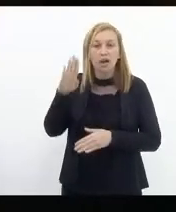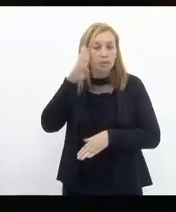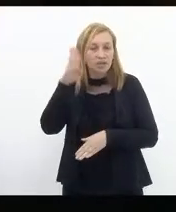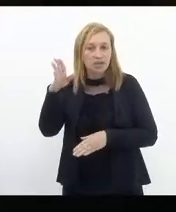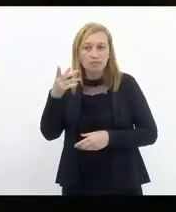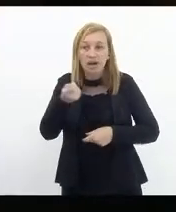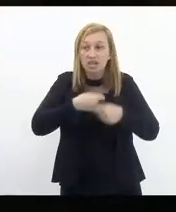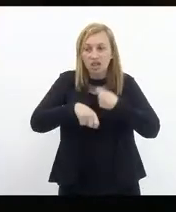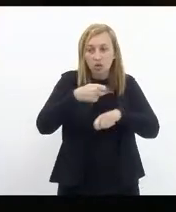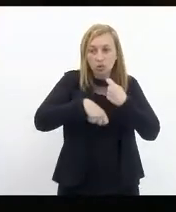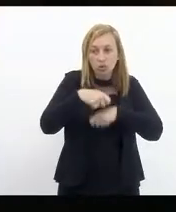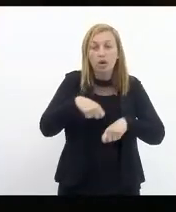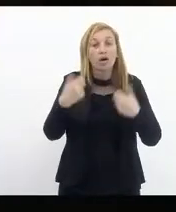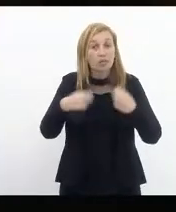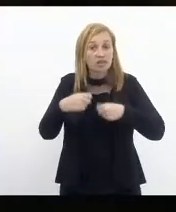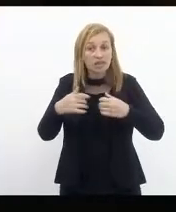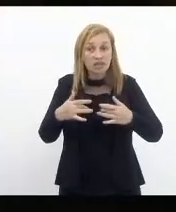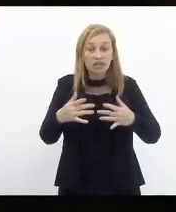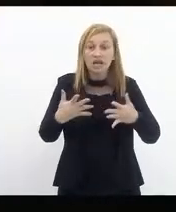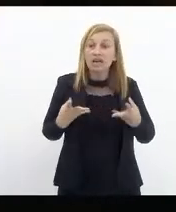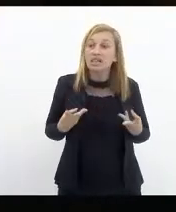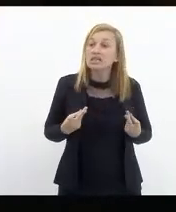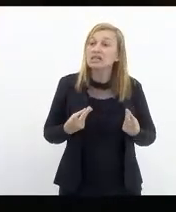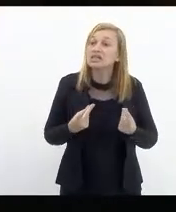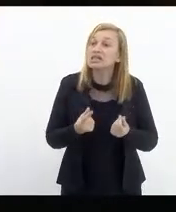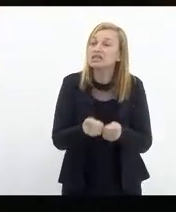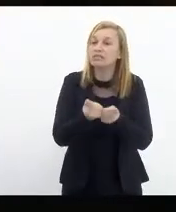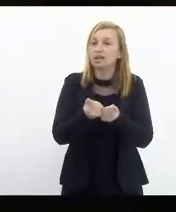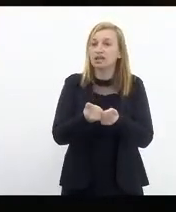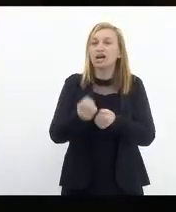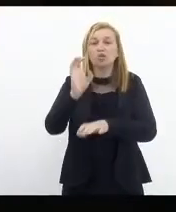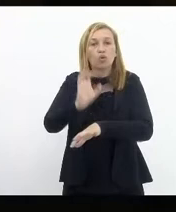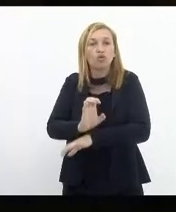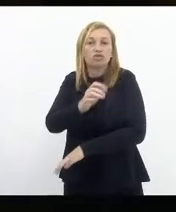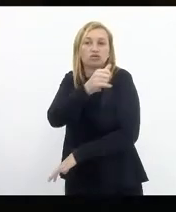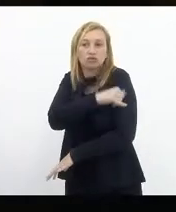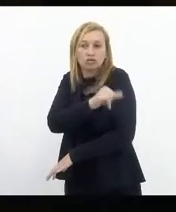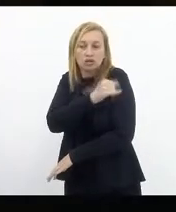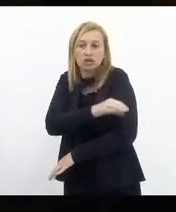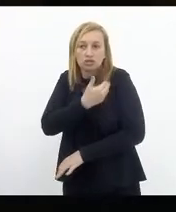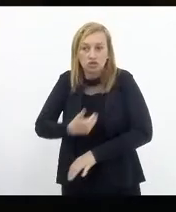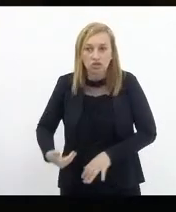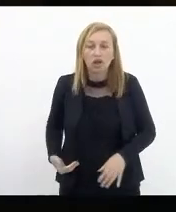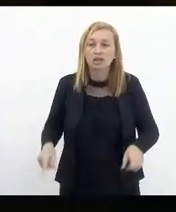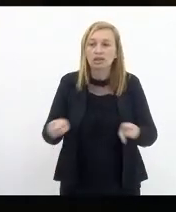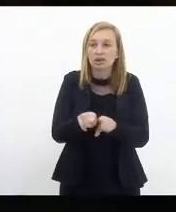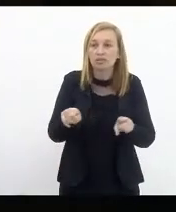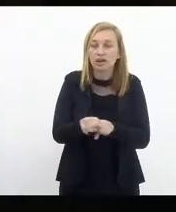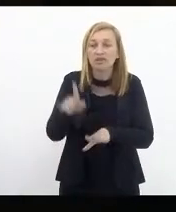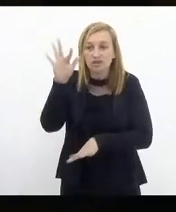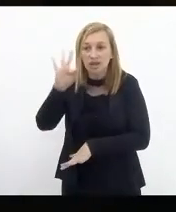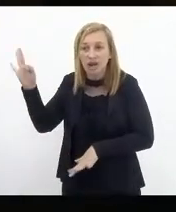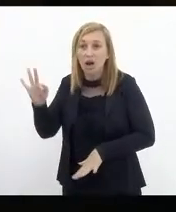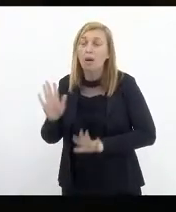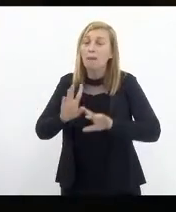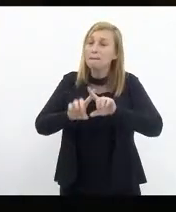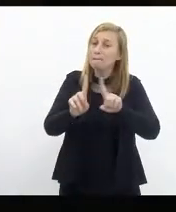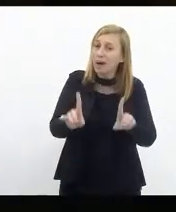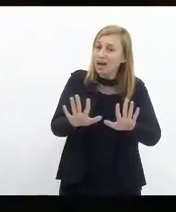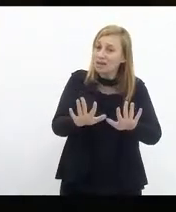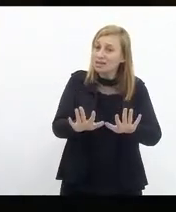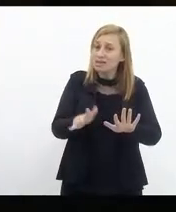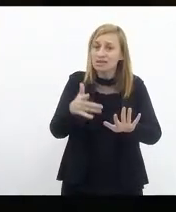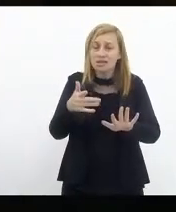deveriam ser tocadas pelo governo do Estado e pelo governo federal, mas que, diante da lógica completamente